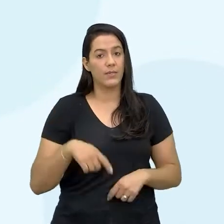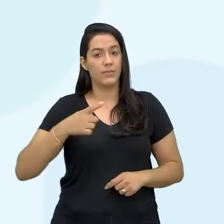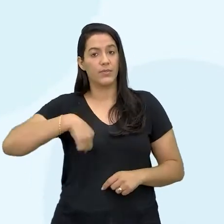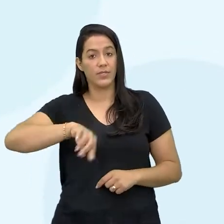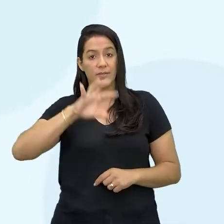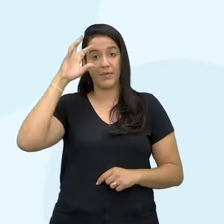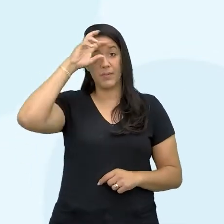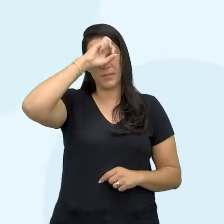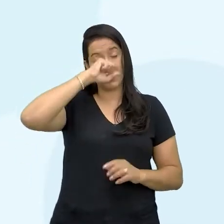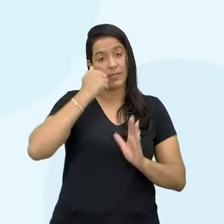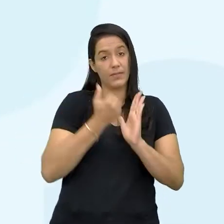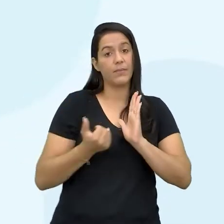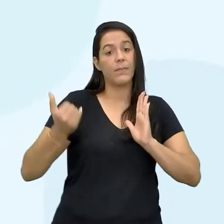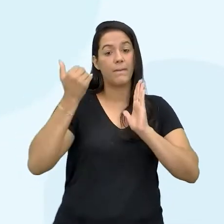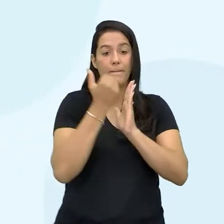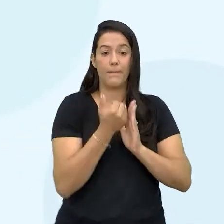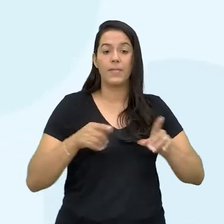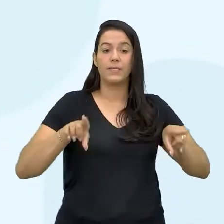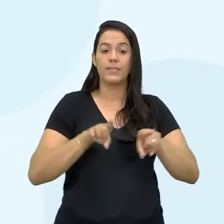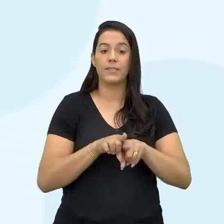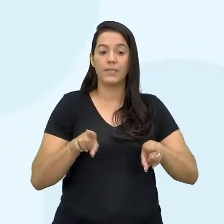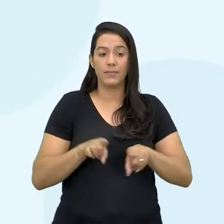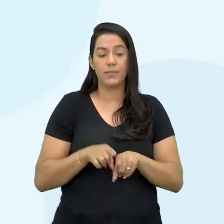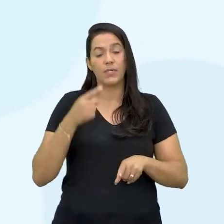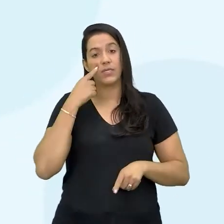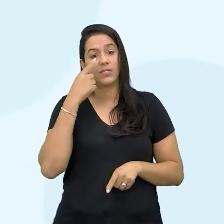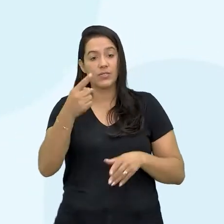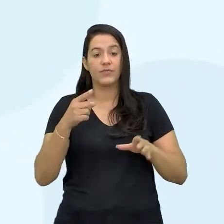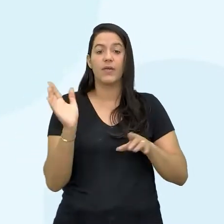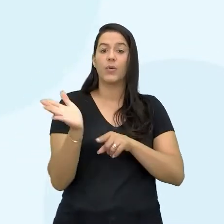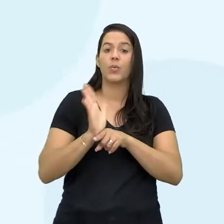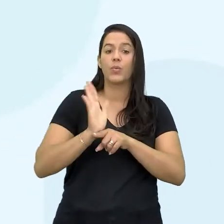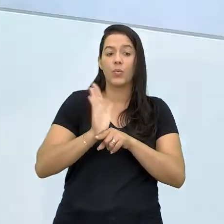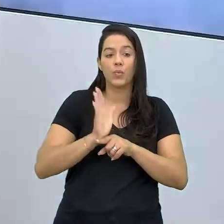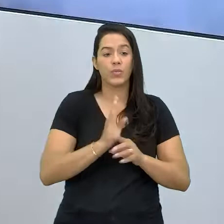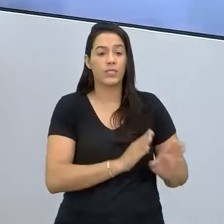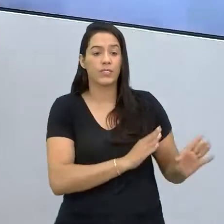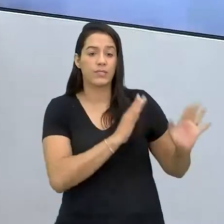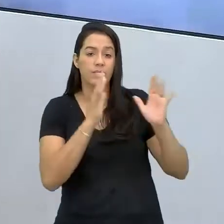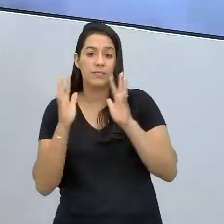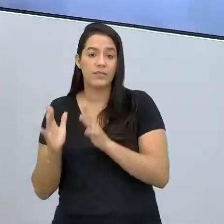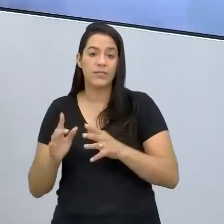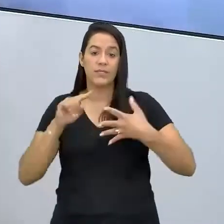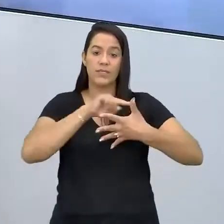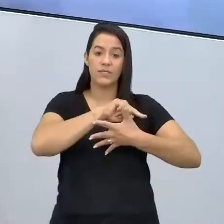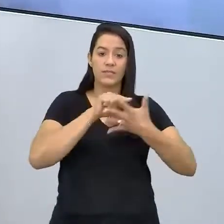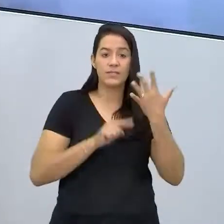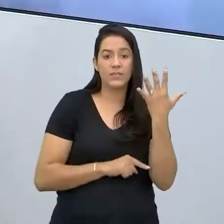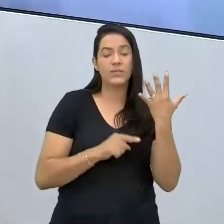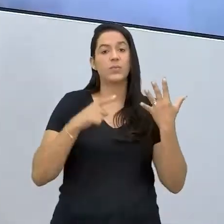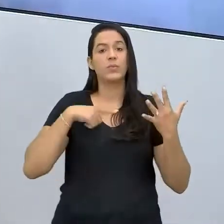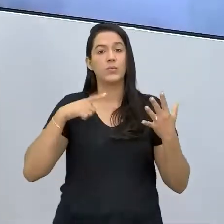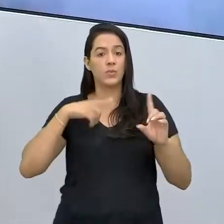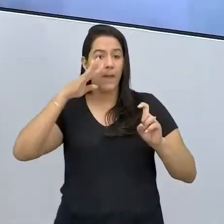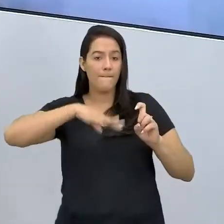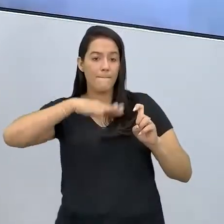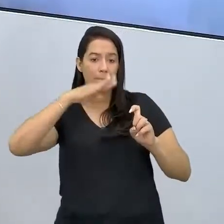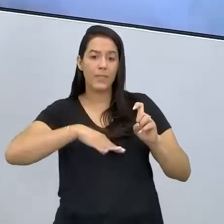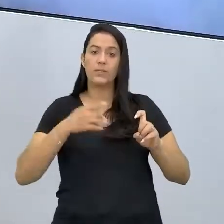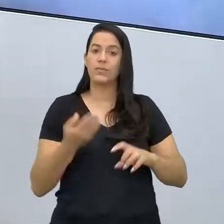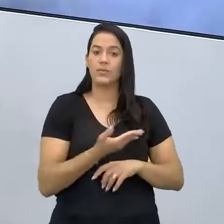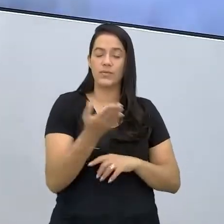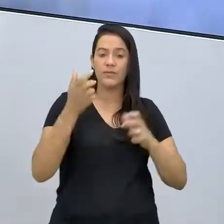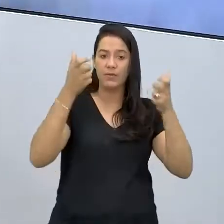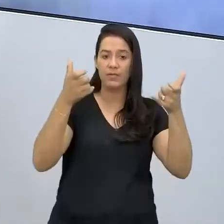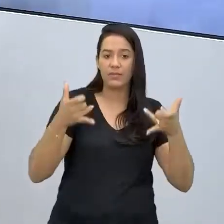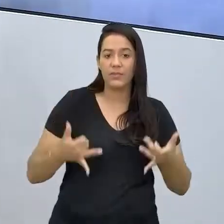aprendendo cada vez mais. E por isso, a gente vai passar aí um vídeo falando sobre os cinco mitos do branding pessoal. Mas fica tranquilo porque